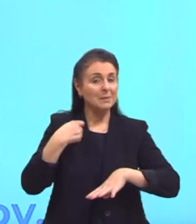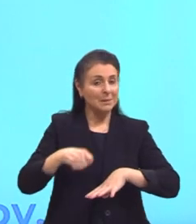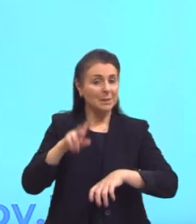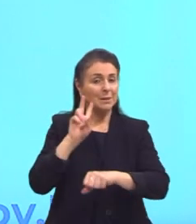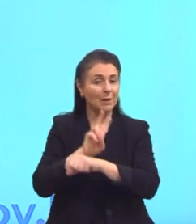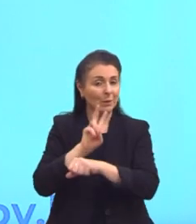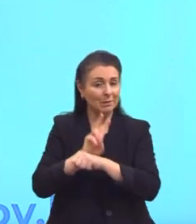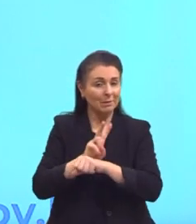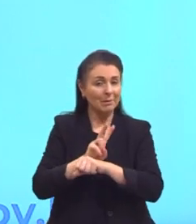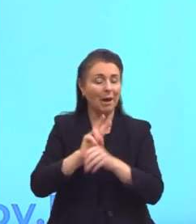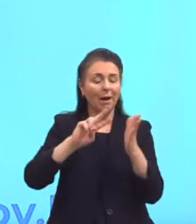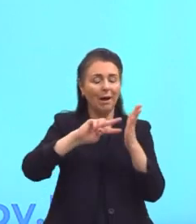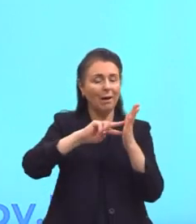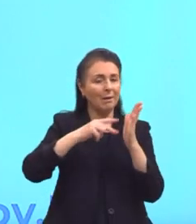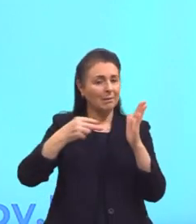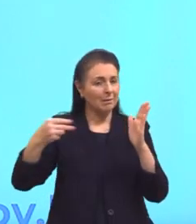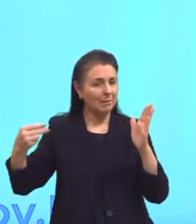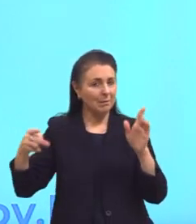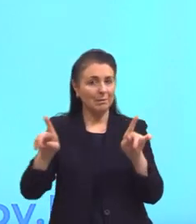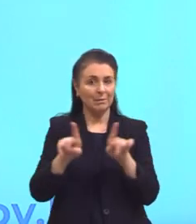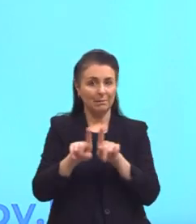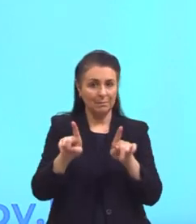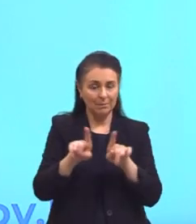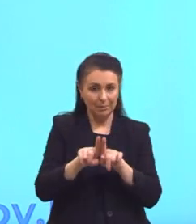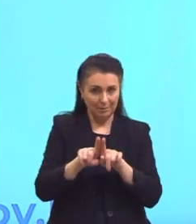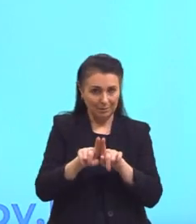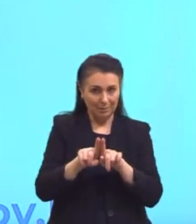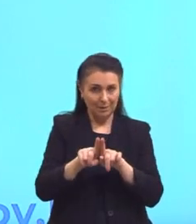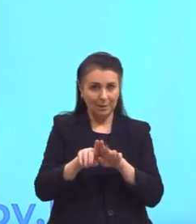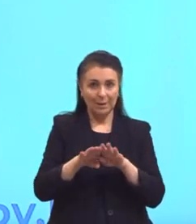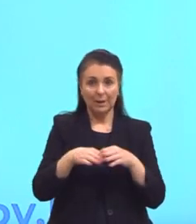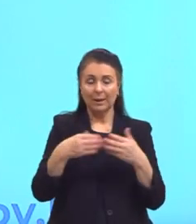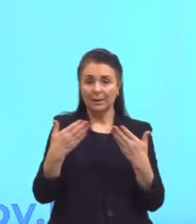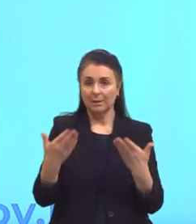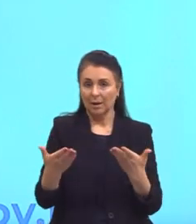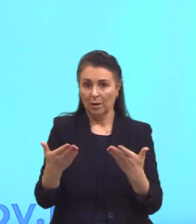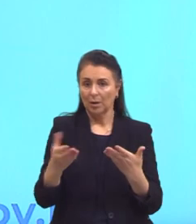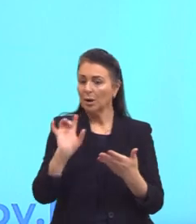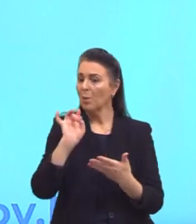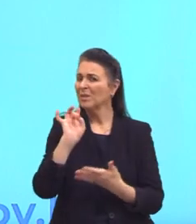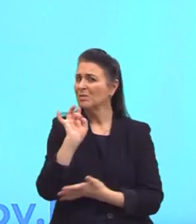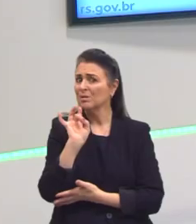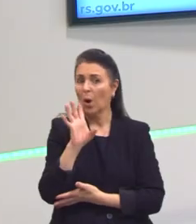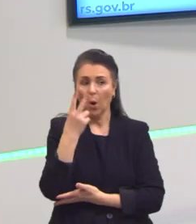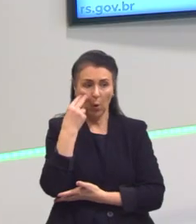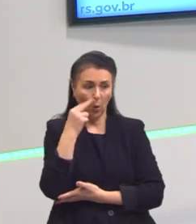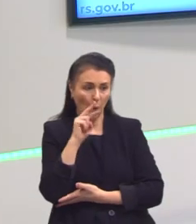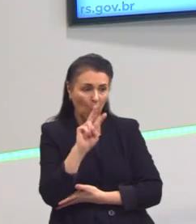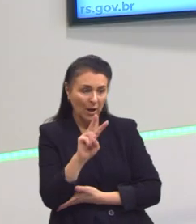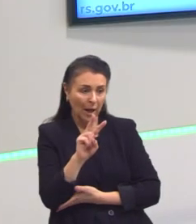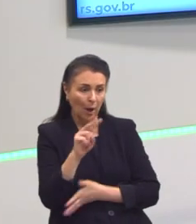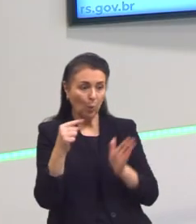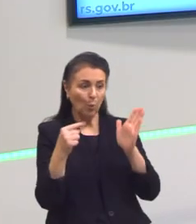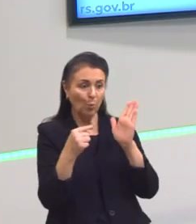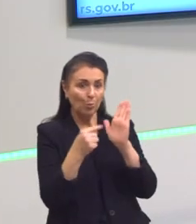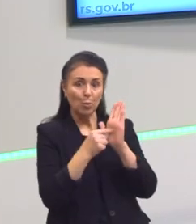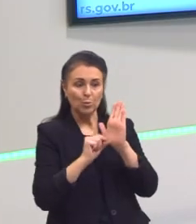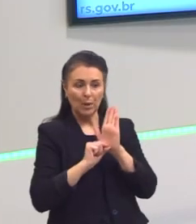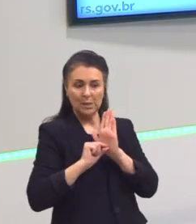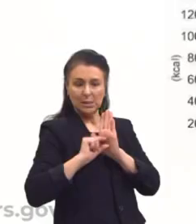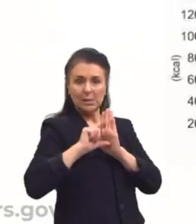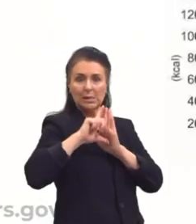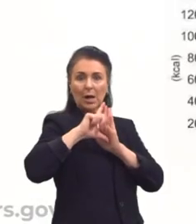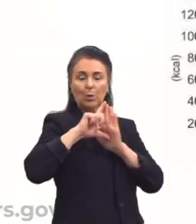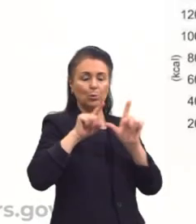interpretação, tá? Nesse caso, eu não vou simplesmente olhar o ponto mais alto do meu